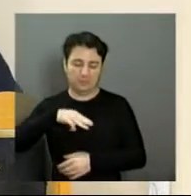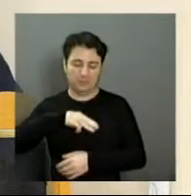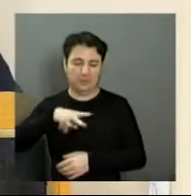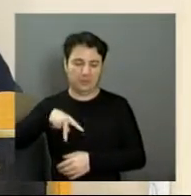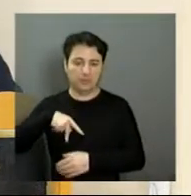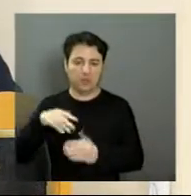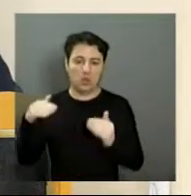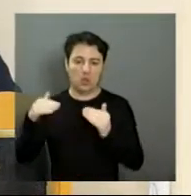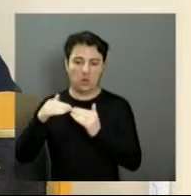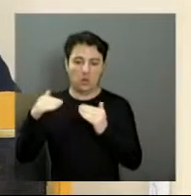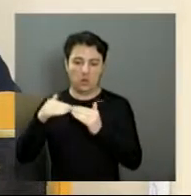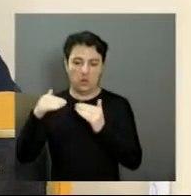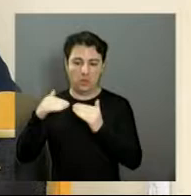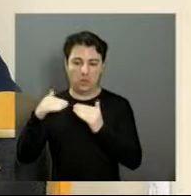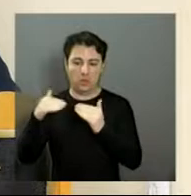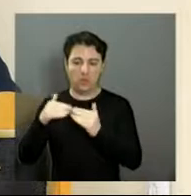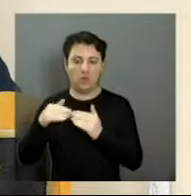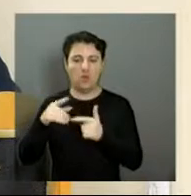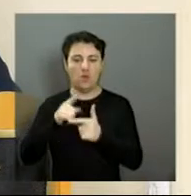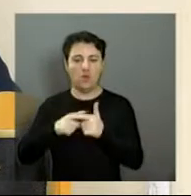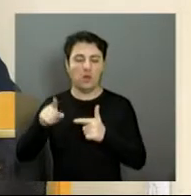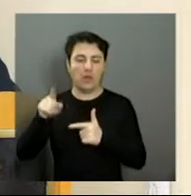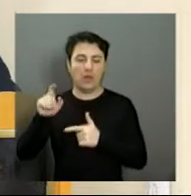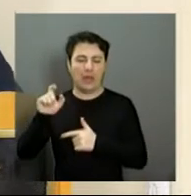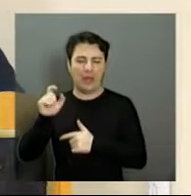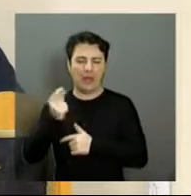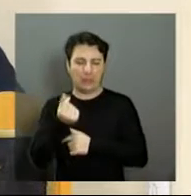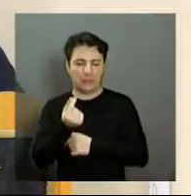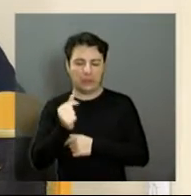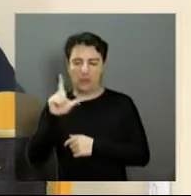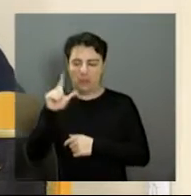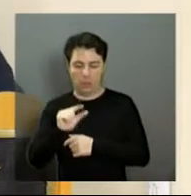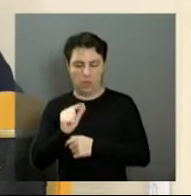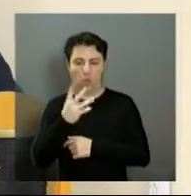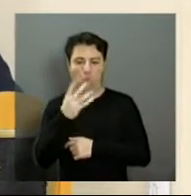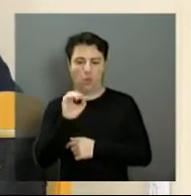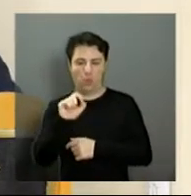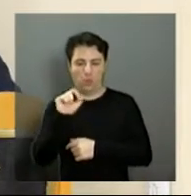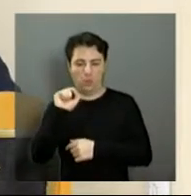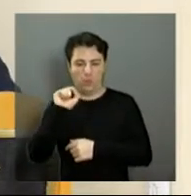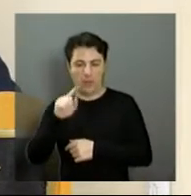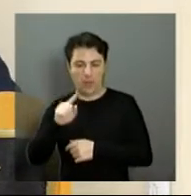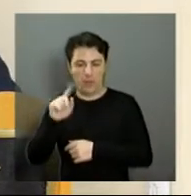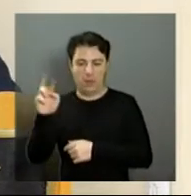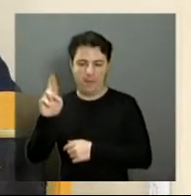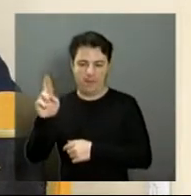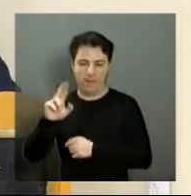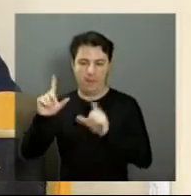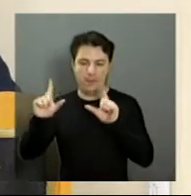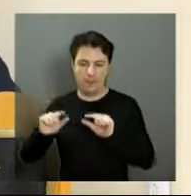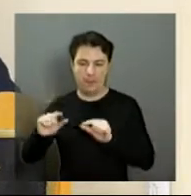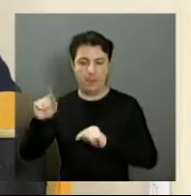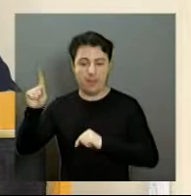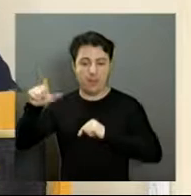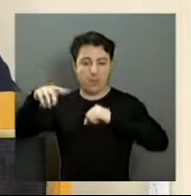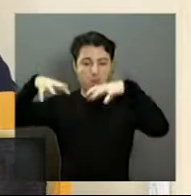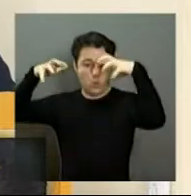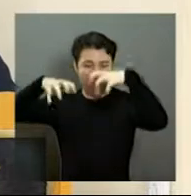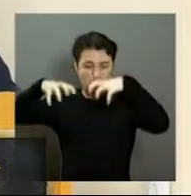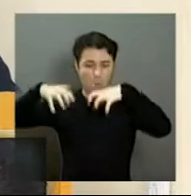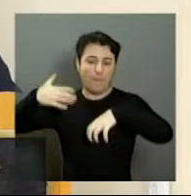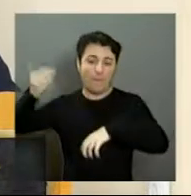nessa mudança a prefeitura teve uma economia de mais de R$ 400 mil nessa mudança. Ali, quando chove, quando